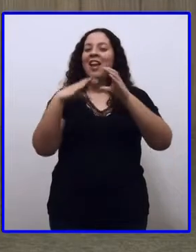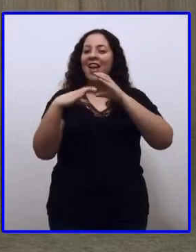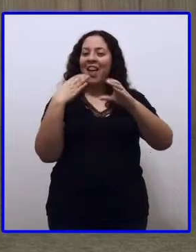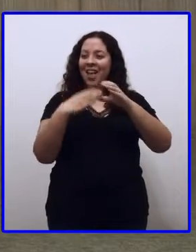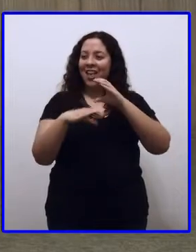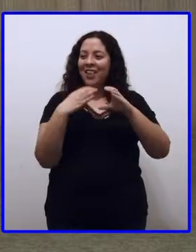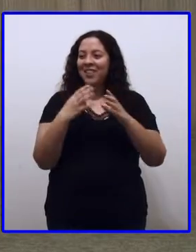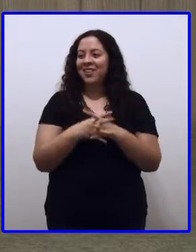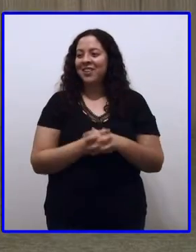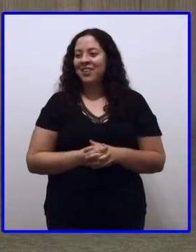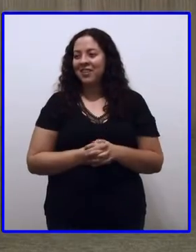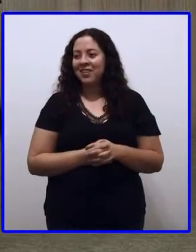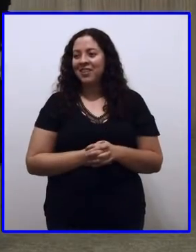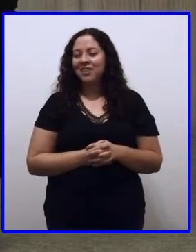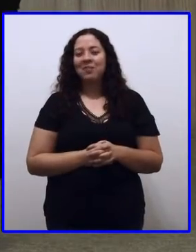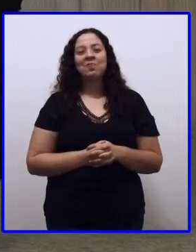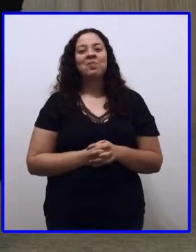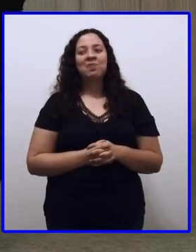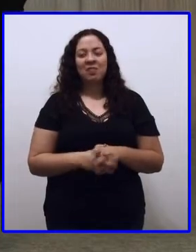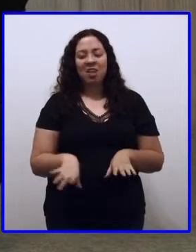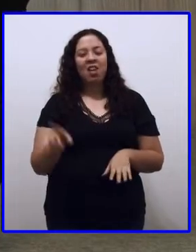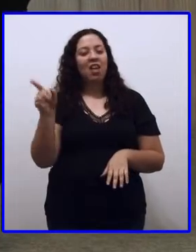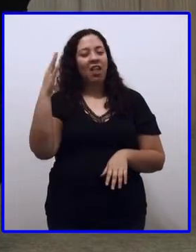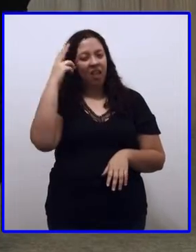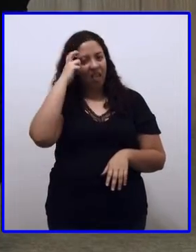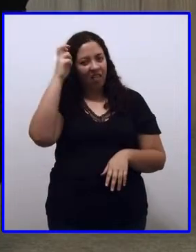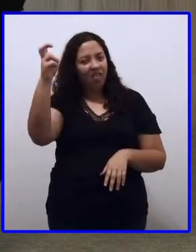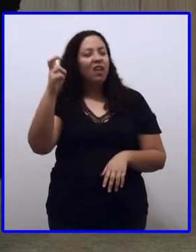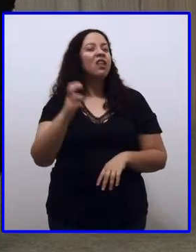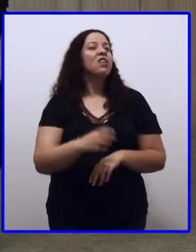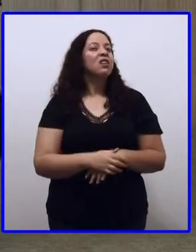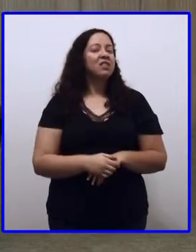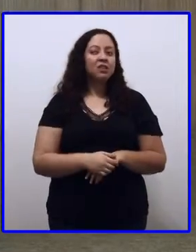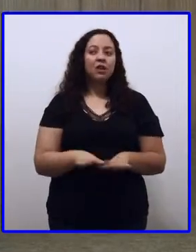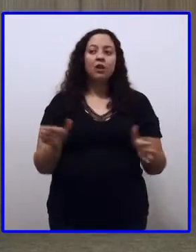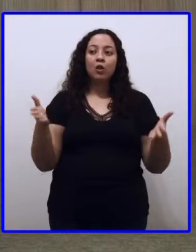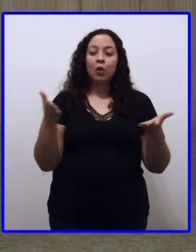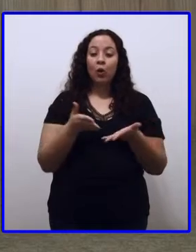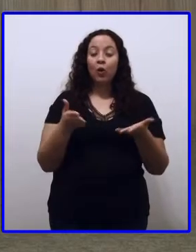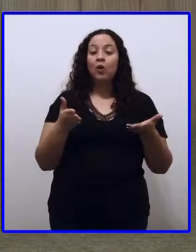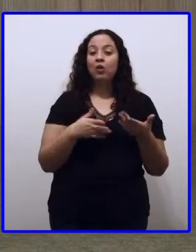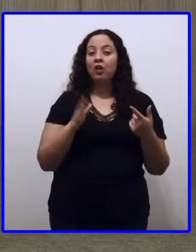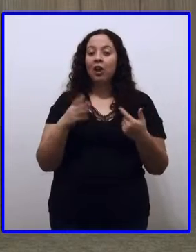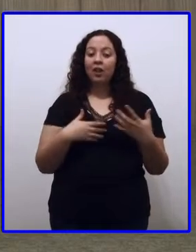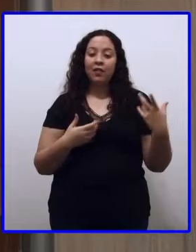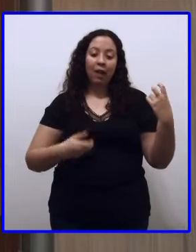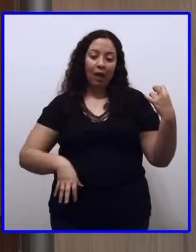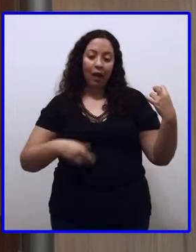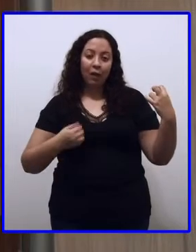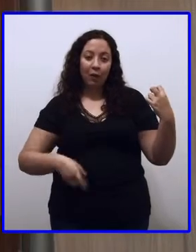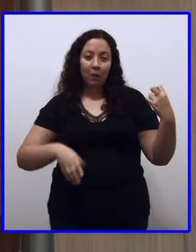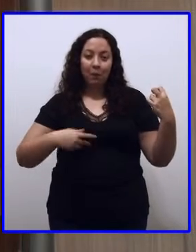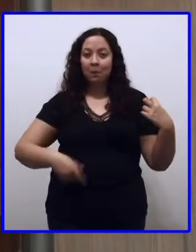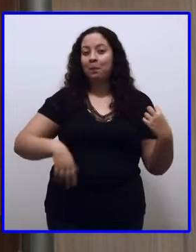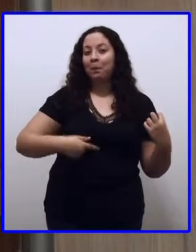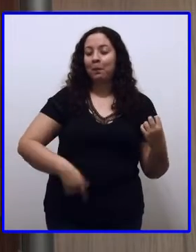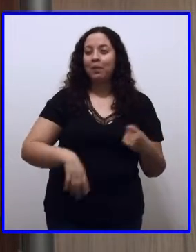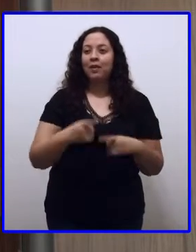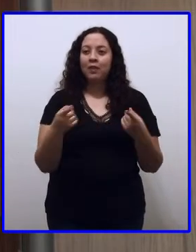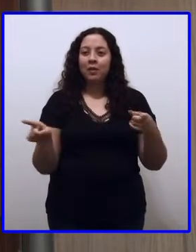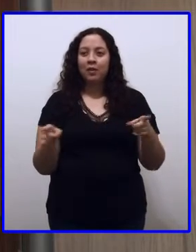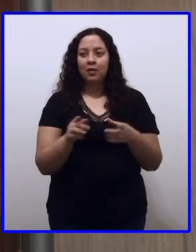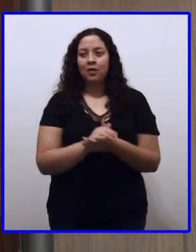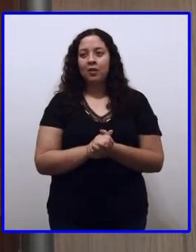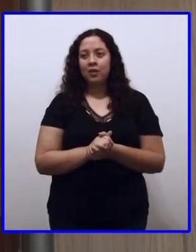Instrumentista, Pro Camila. Ela tem muitas qualidades. E uma delas hoje, ela vai tocar a música, porque nós cantaremos. É